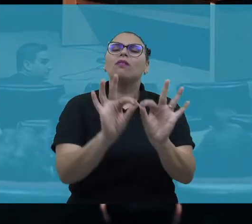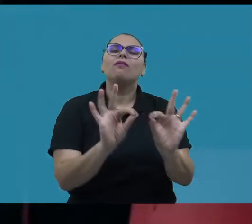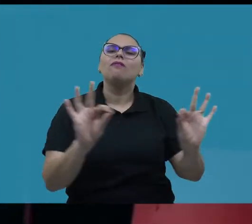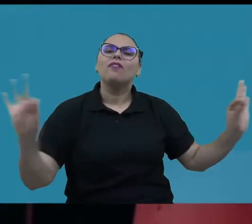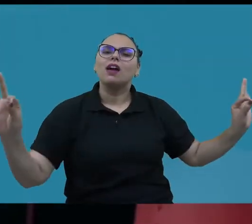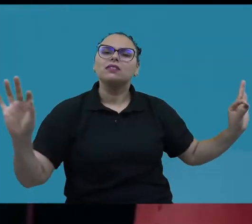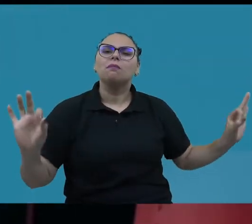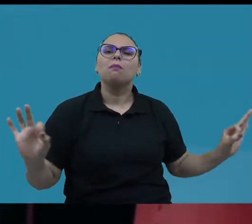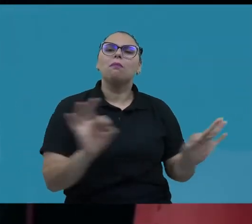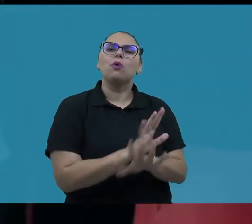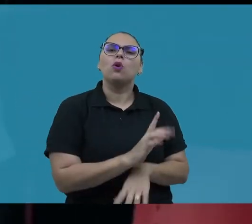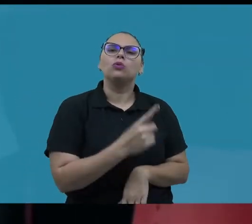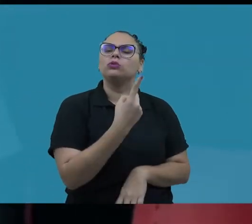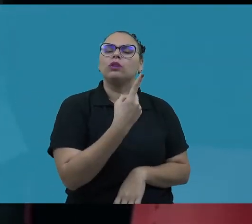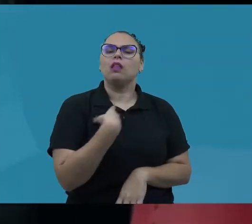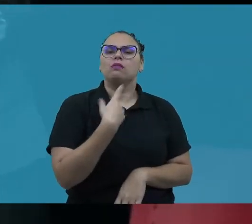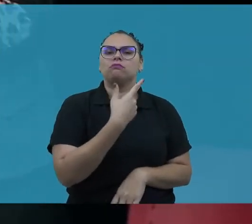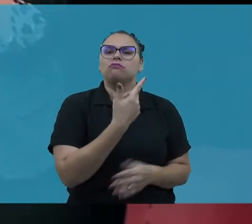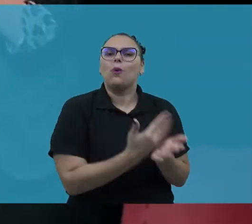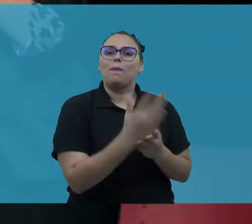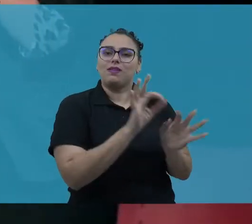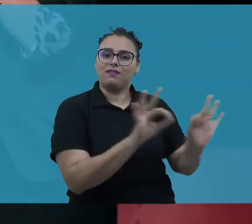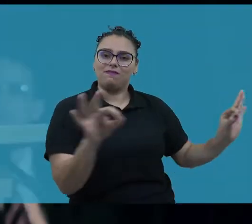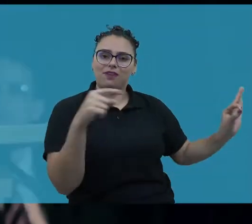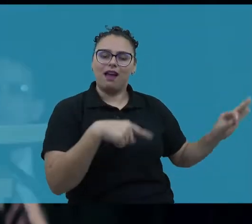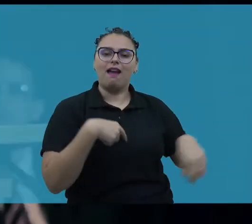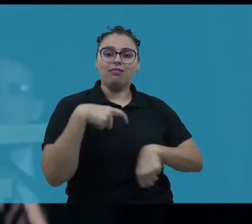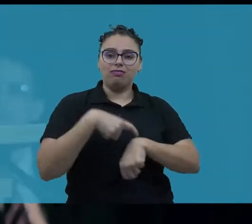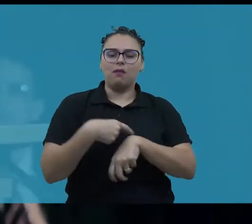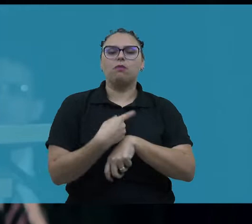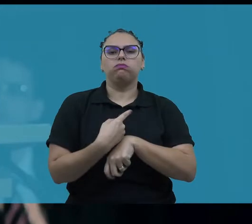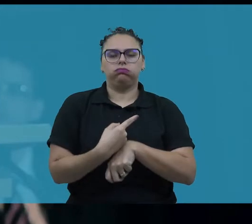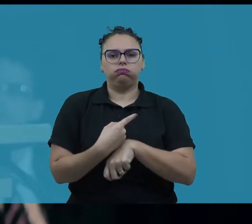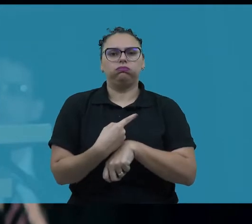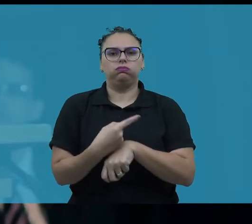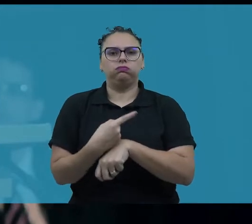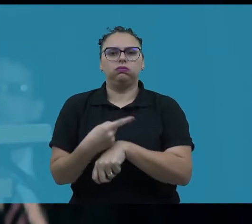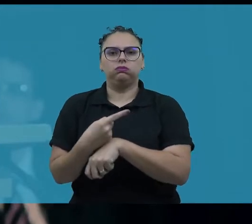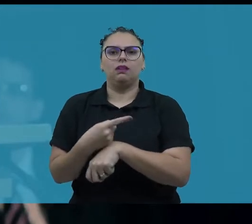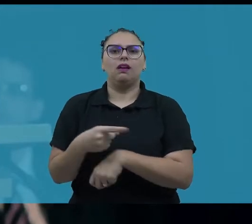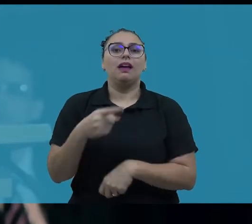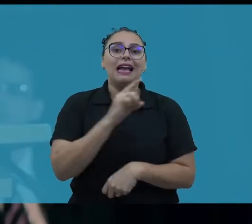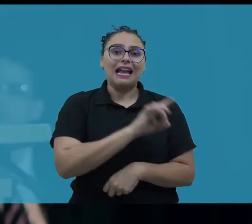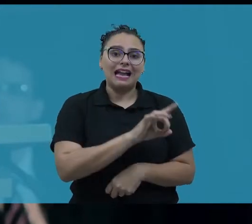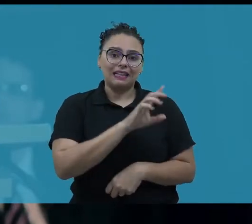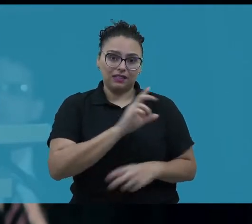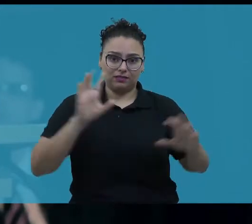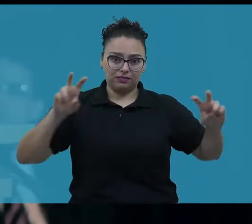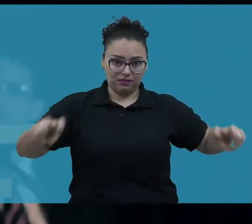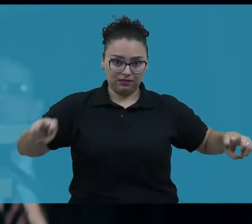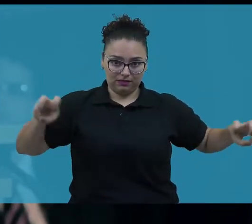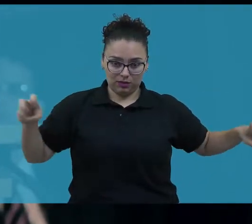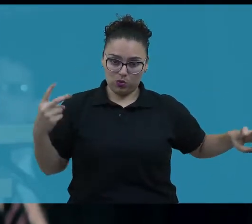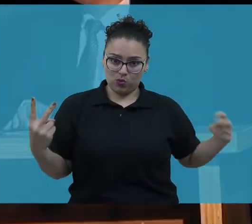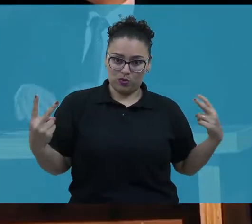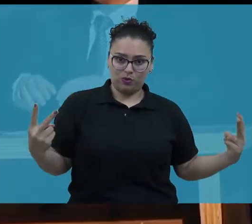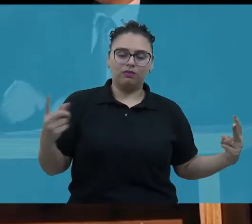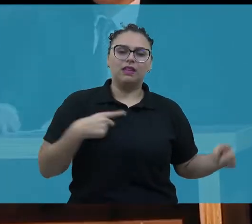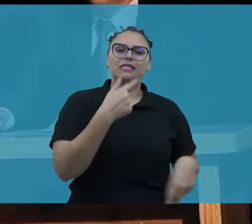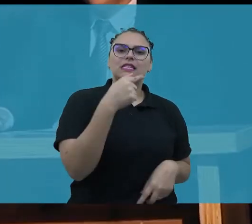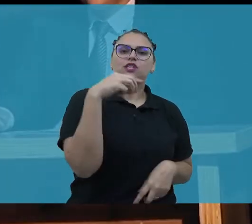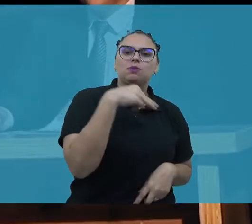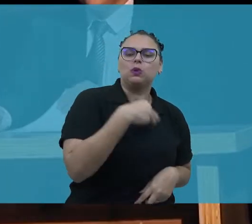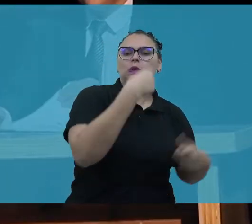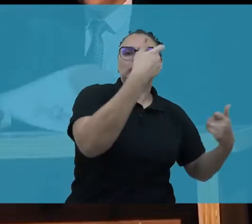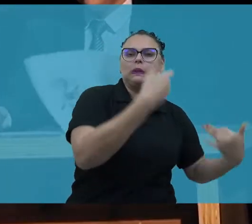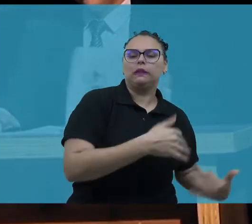moção, que é uma frase completa, uma afirmação. Com o tempo cronometrado, as equipes têm até sete minutos para